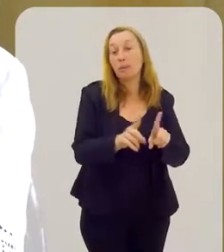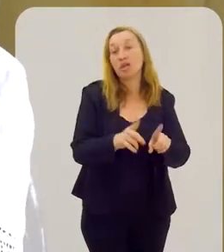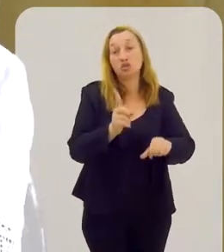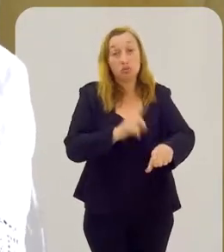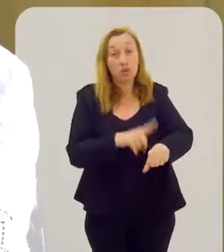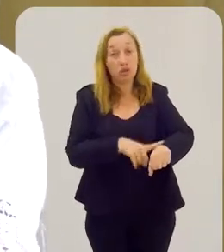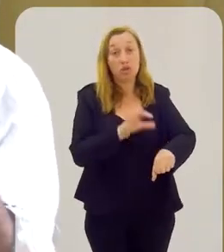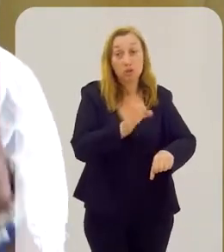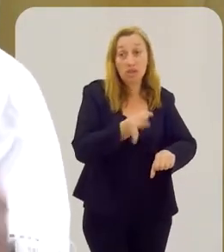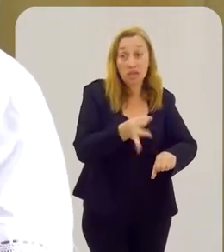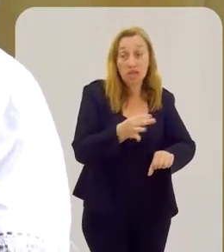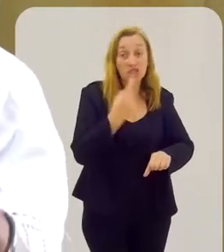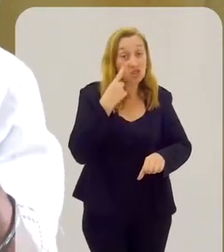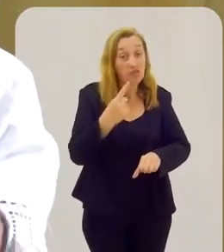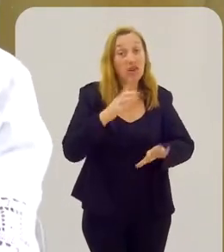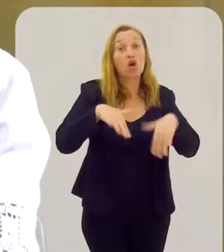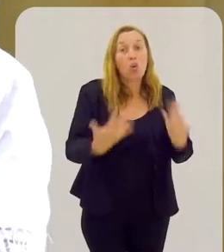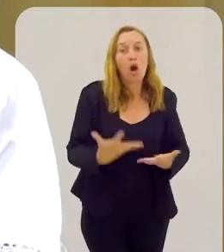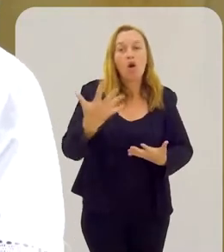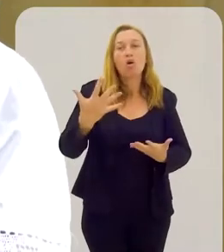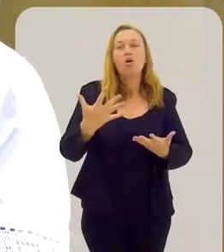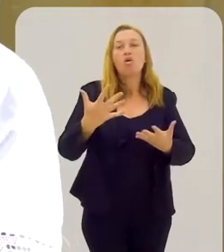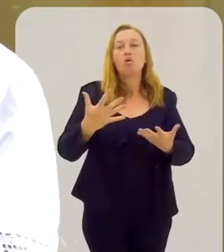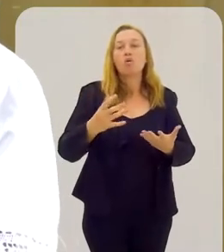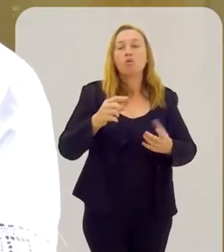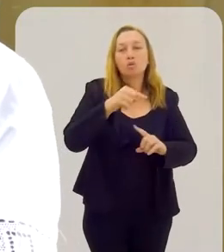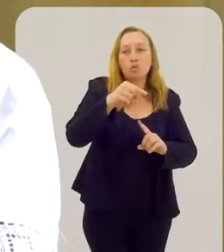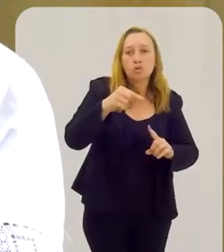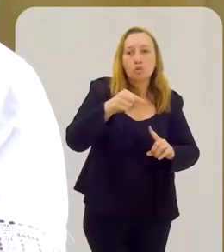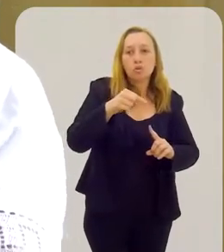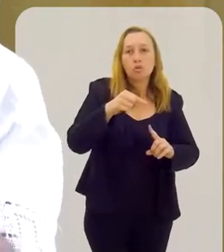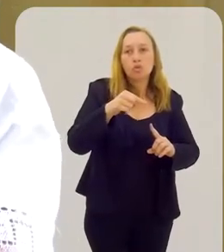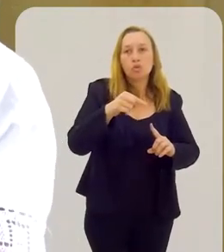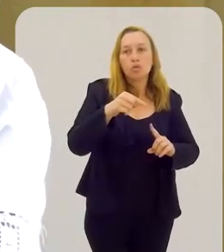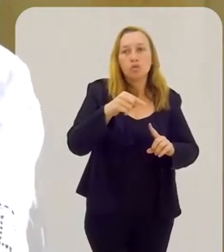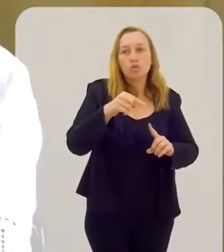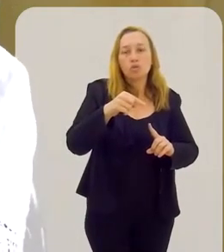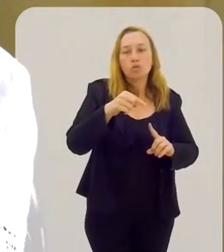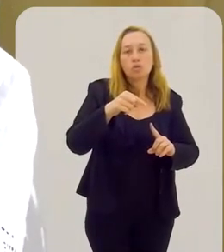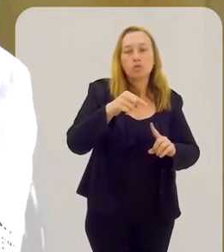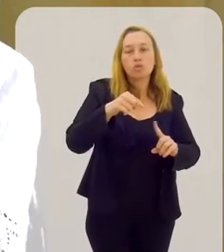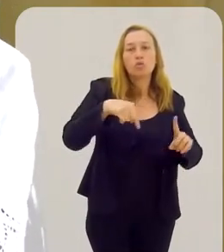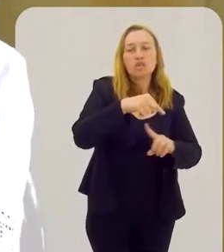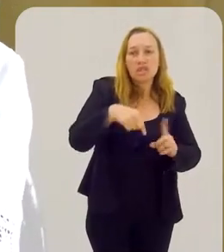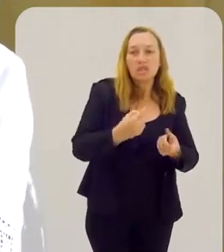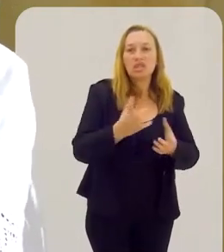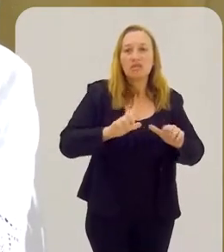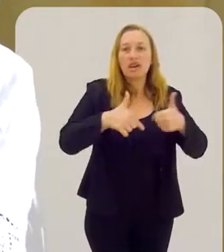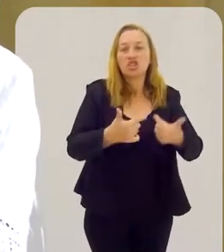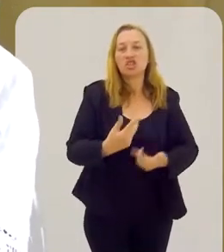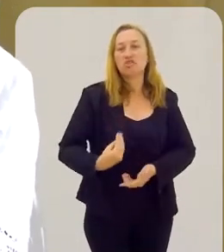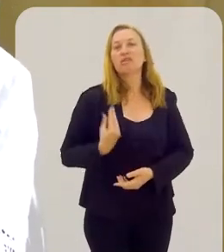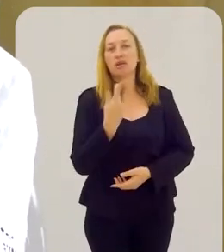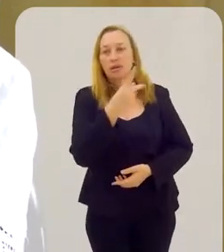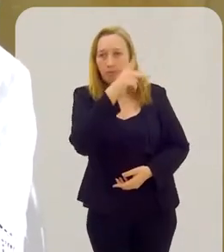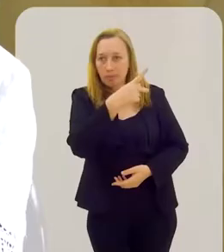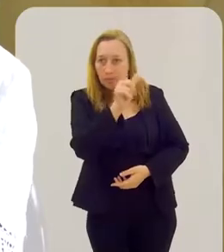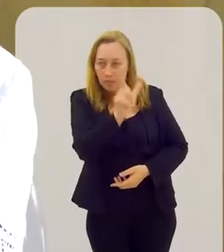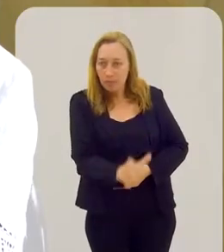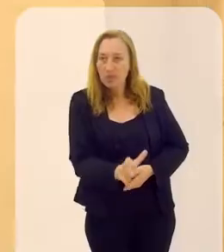entrar para fazer santo, é aí a define quem é santo que vai ser da cabeça daquela pessoa e, assim, a gente segue.